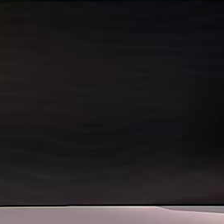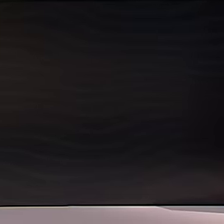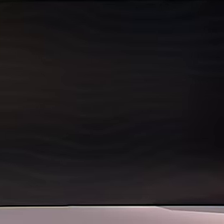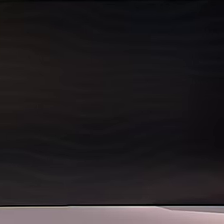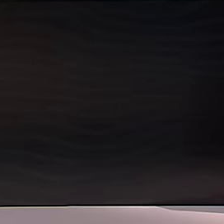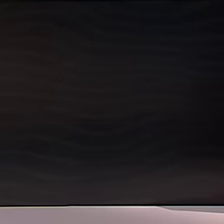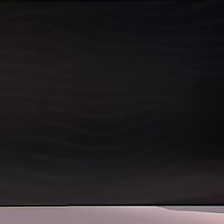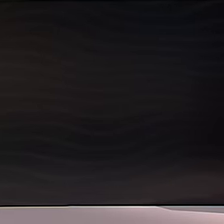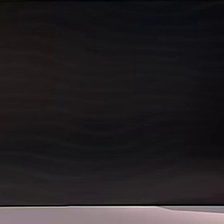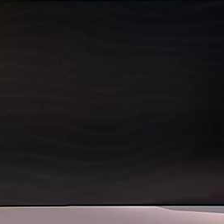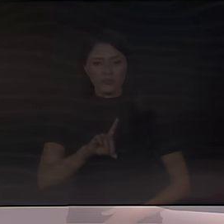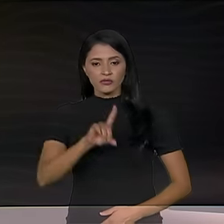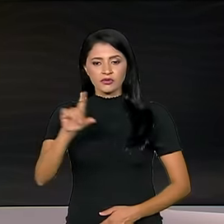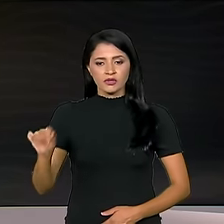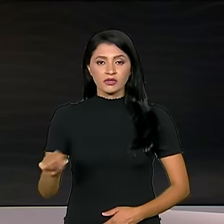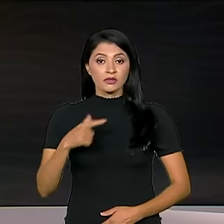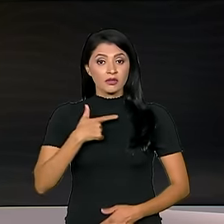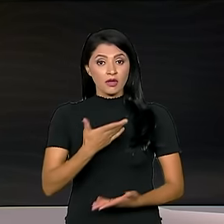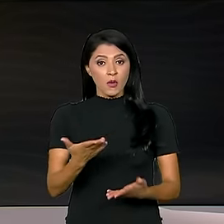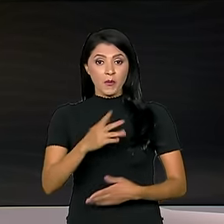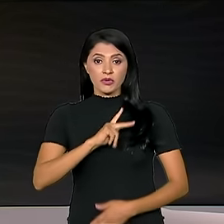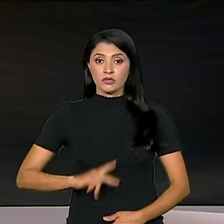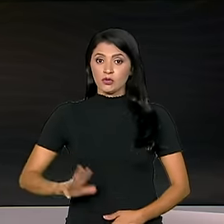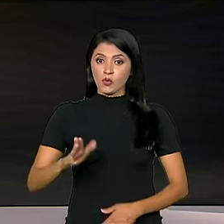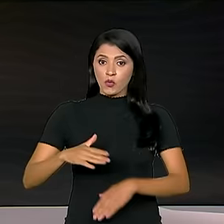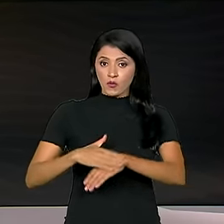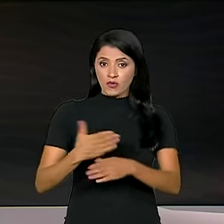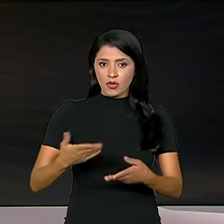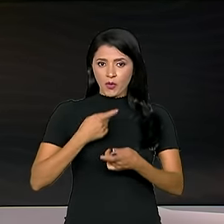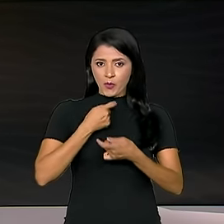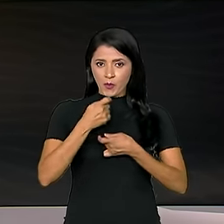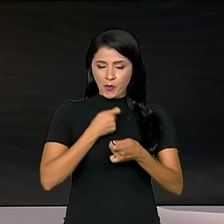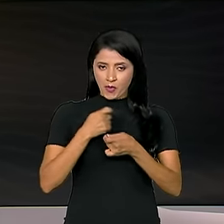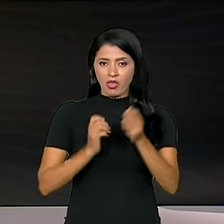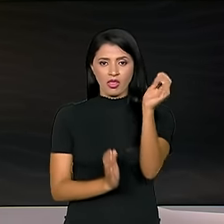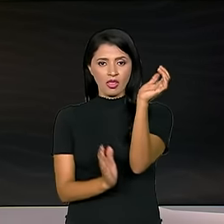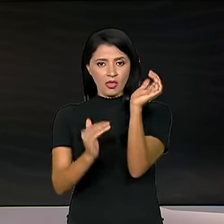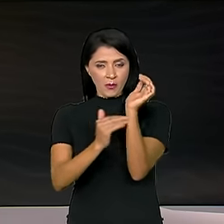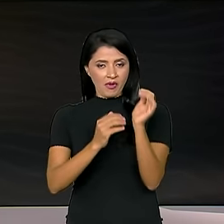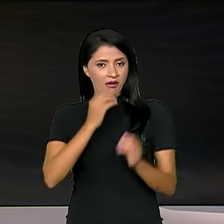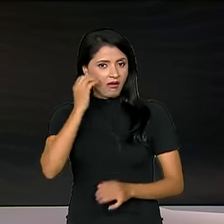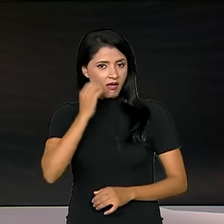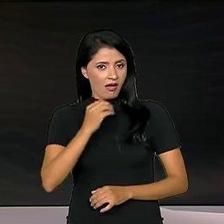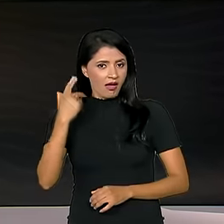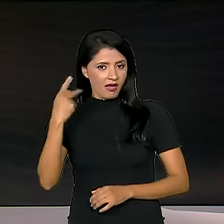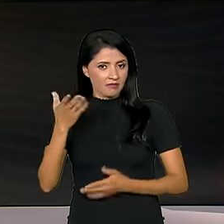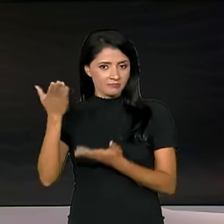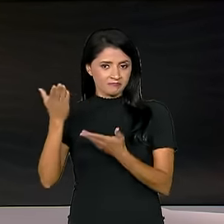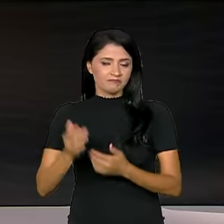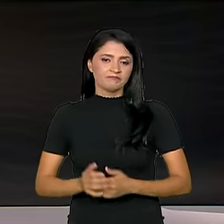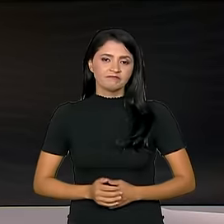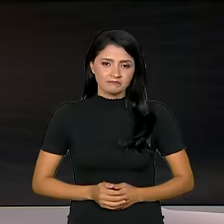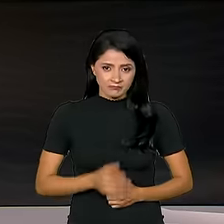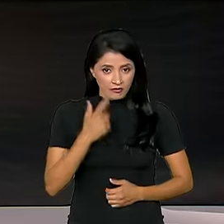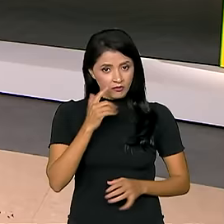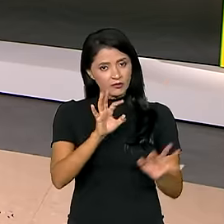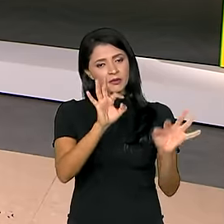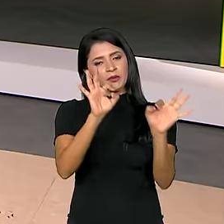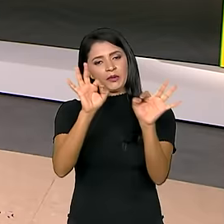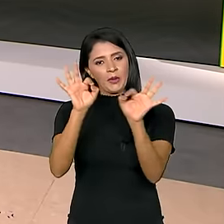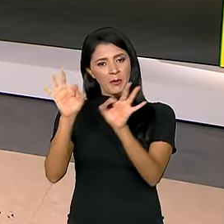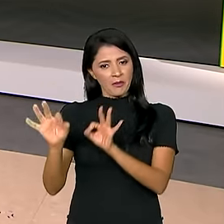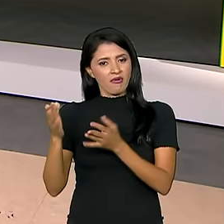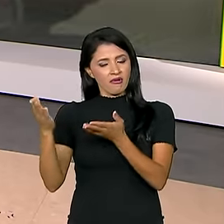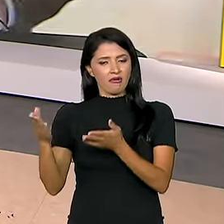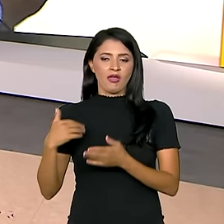Olá, bom dia. O presidente Lula conversa agora com a imprensa em Dubai, nos Emirados Árabes Unidos. Vamos acompanhar,